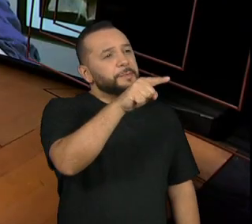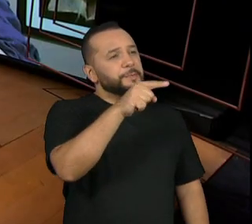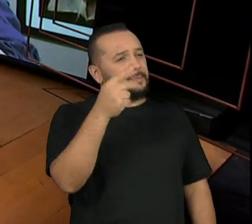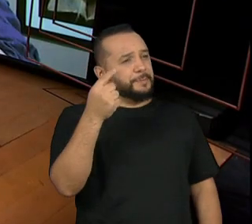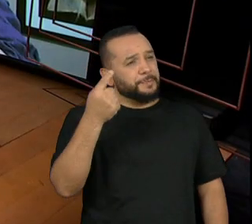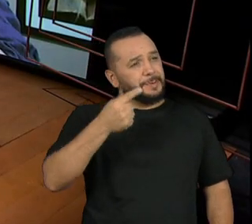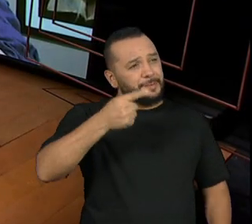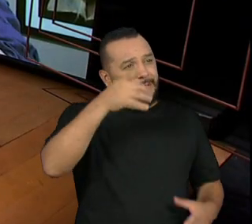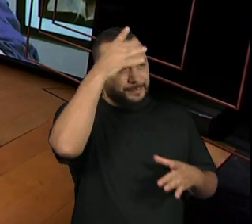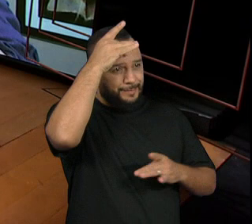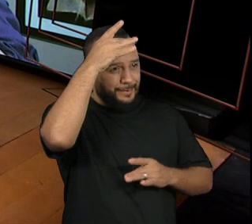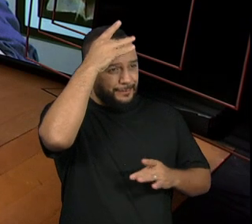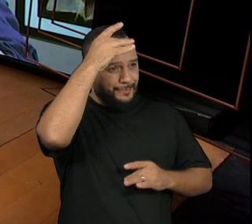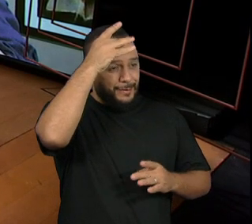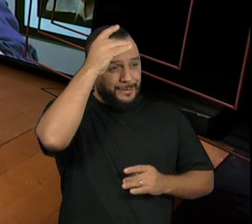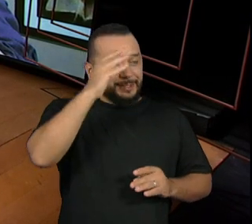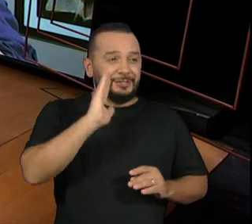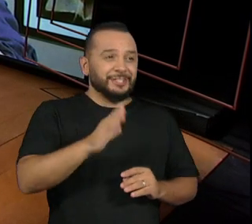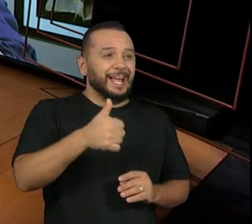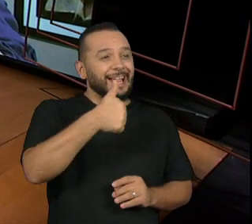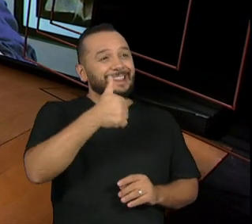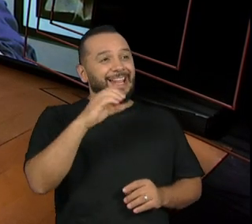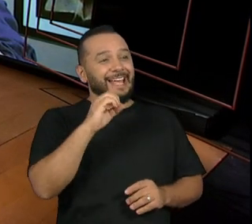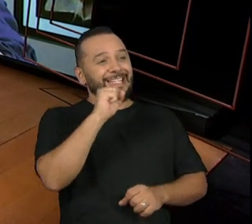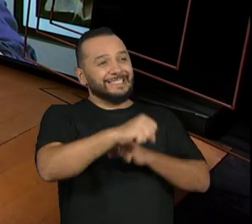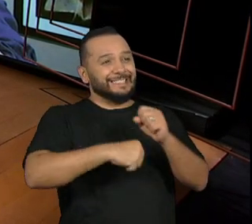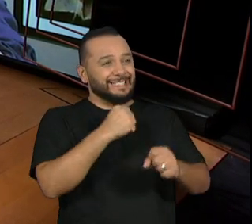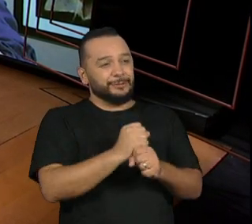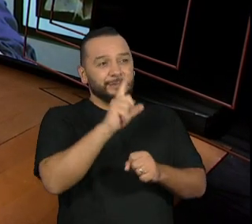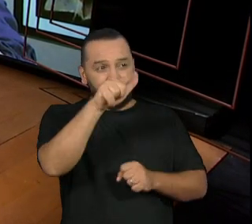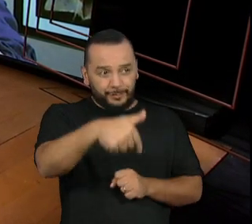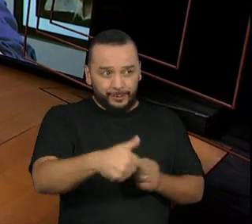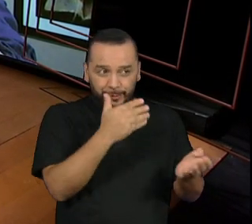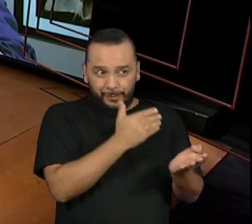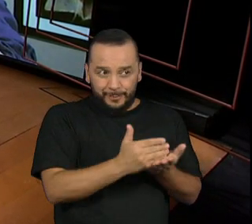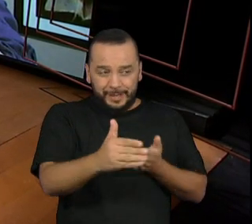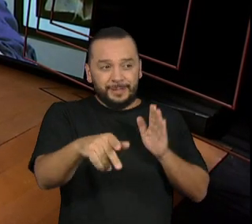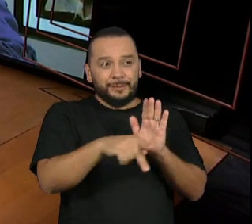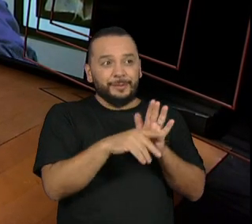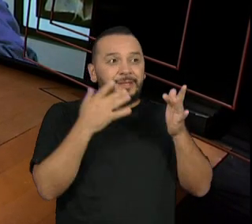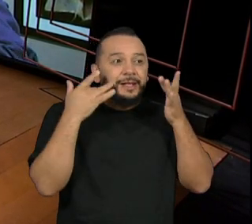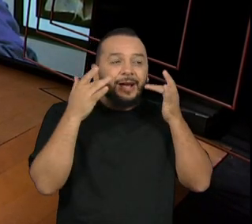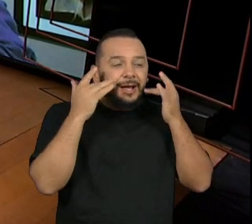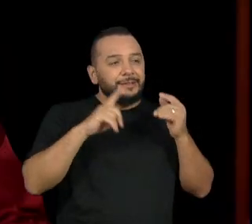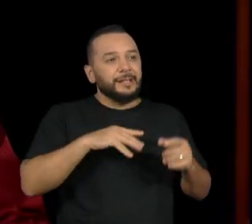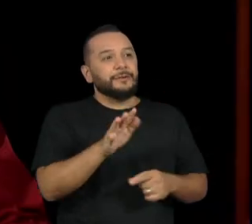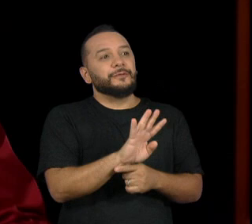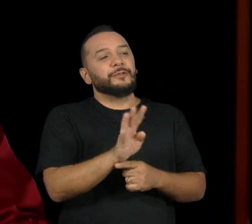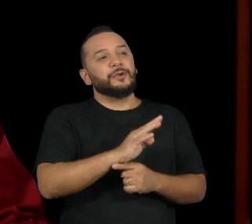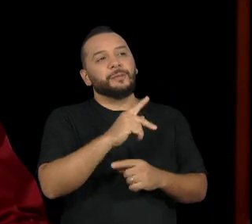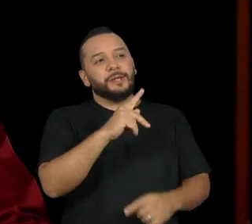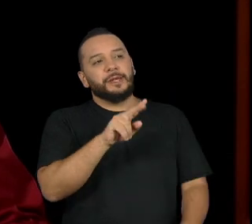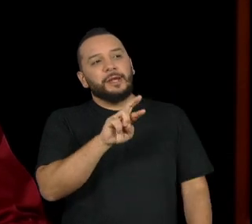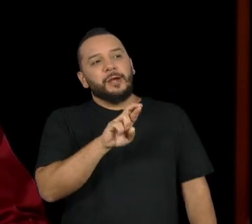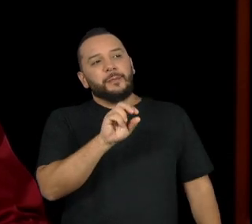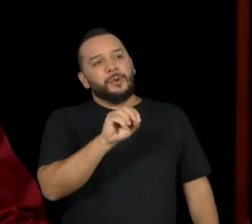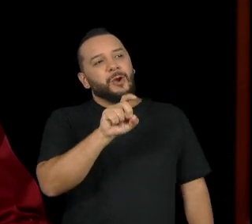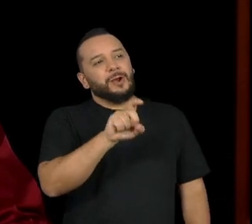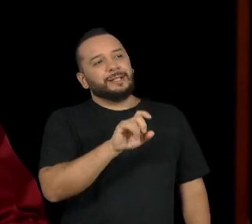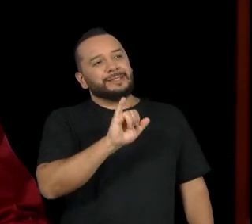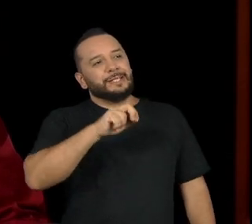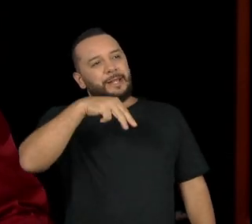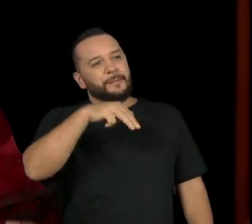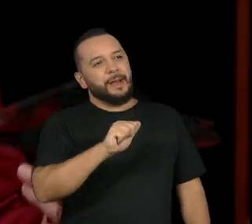aconteceu mais de dez anos depois do seu início no teatro. Foi no filme A Próxima Vítima, do João Batista de Andrade.